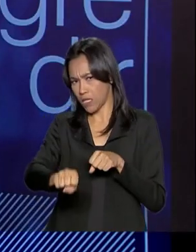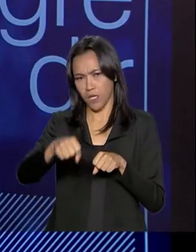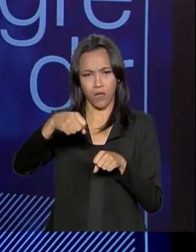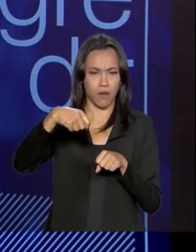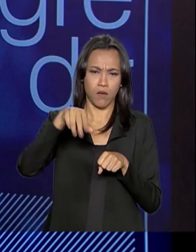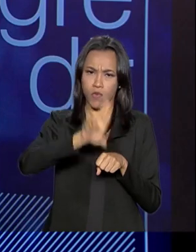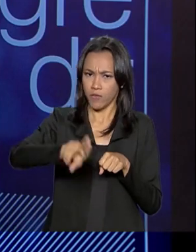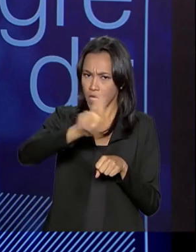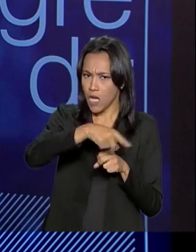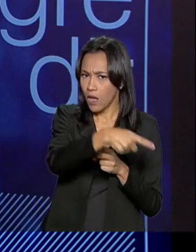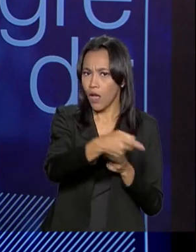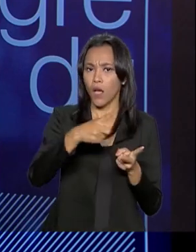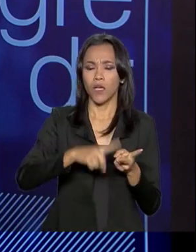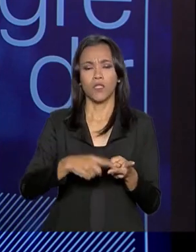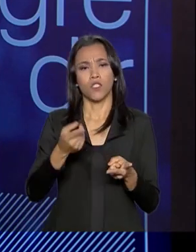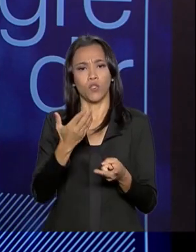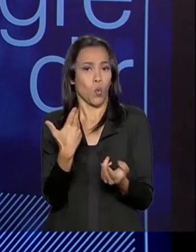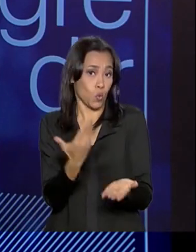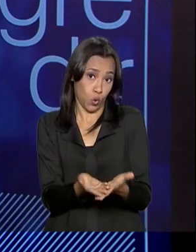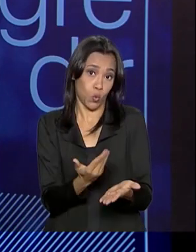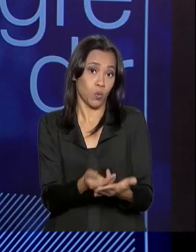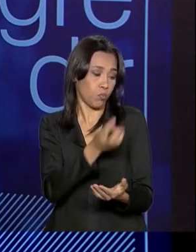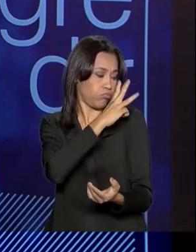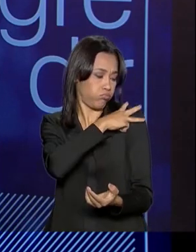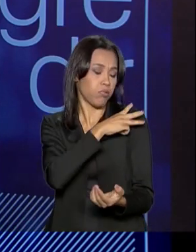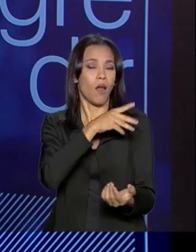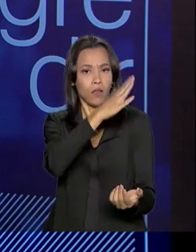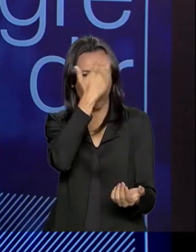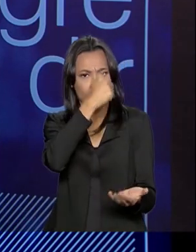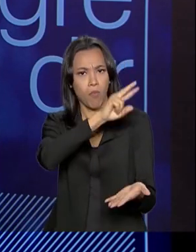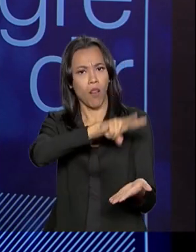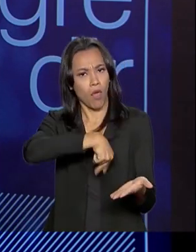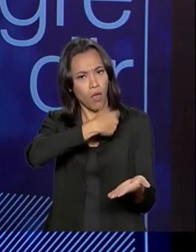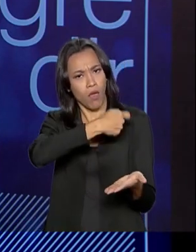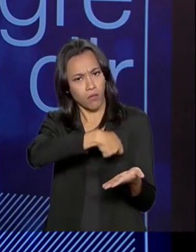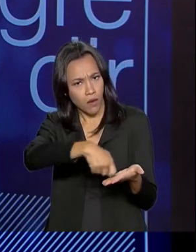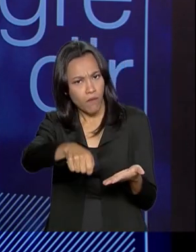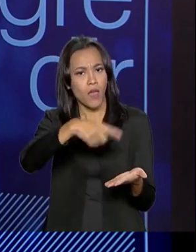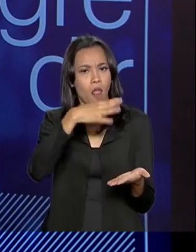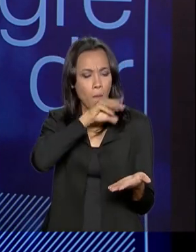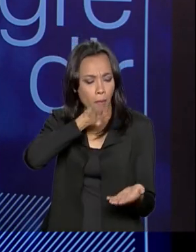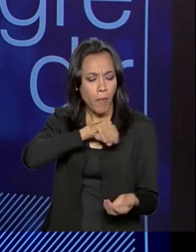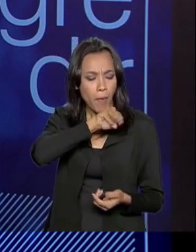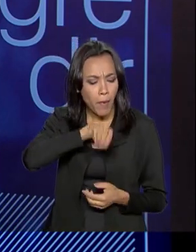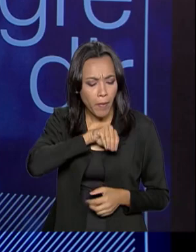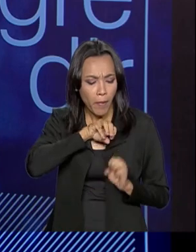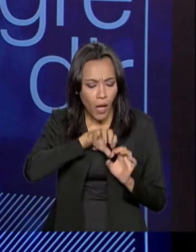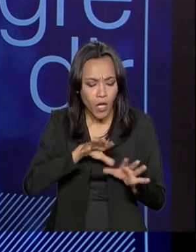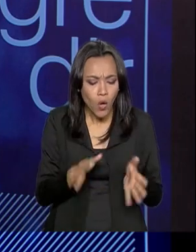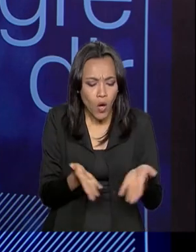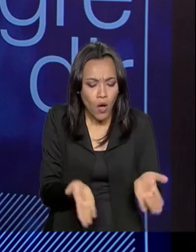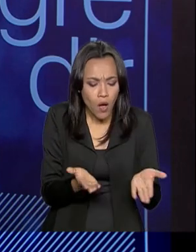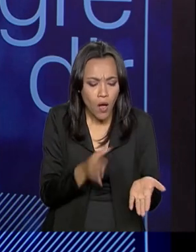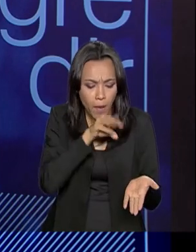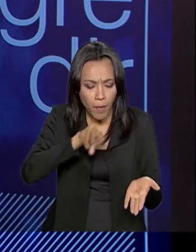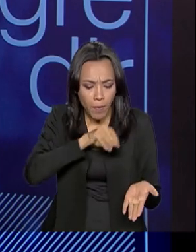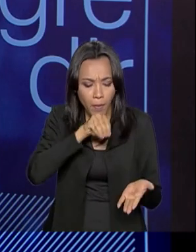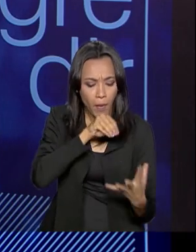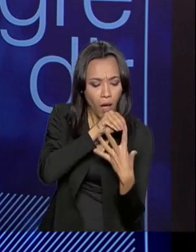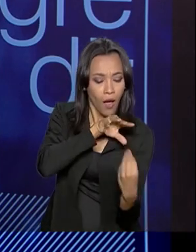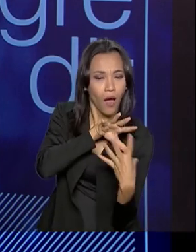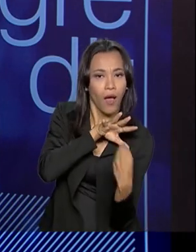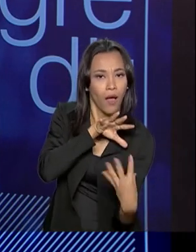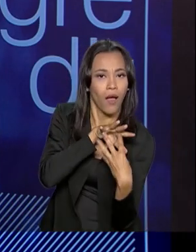um ensino médio completo, ela lê, ela tem um vocabulário mais rico, ela fala com a criança mais palavras,